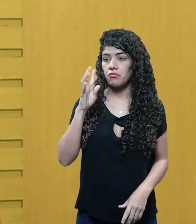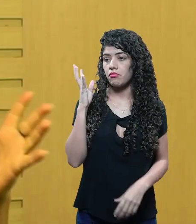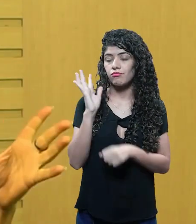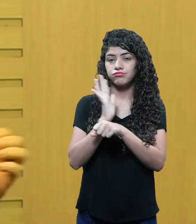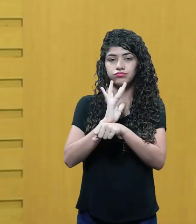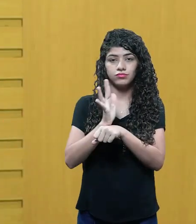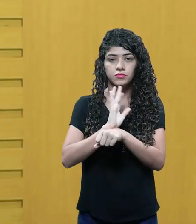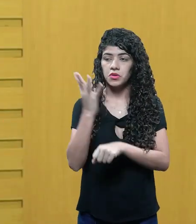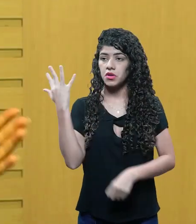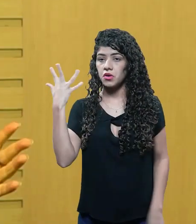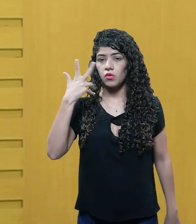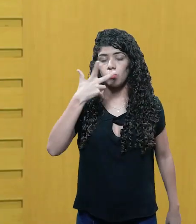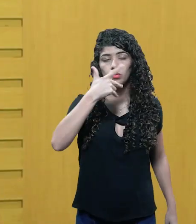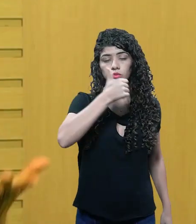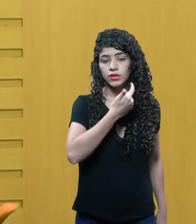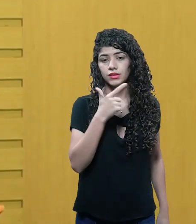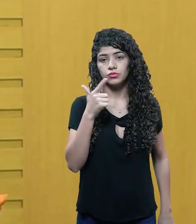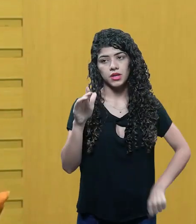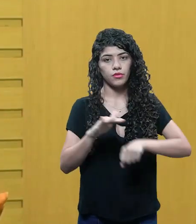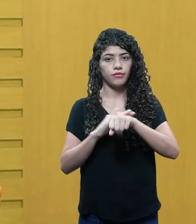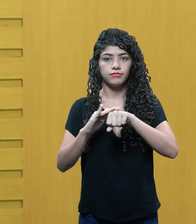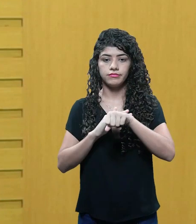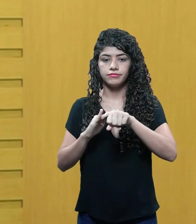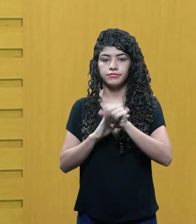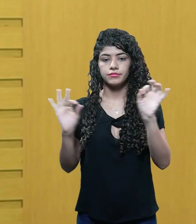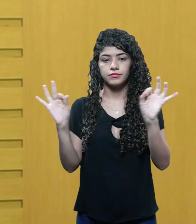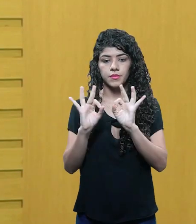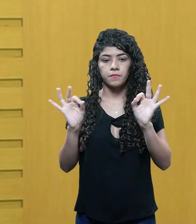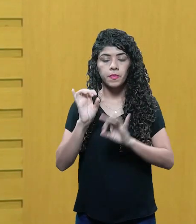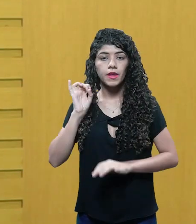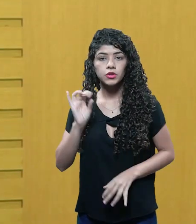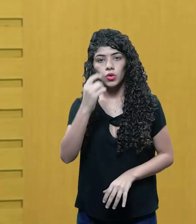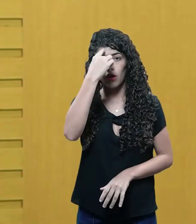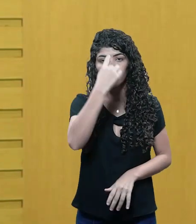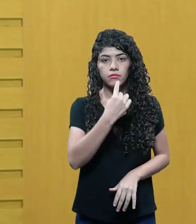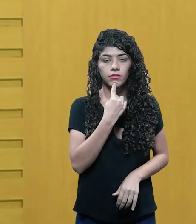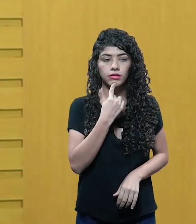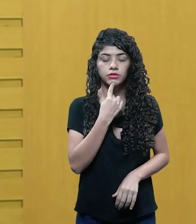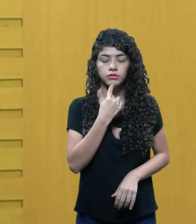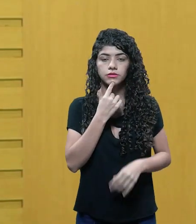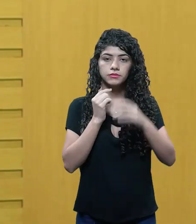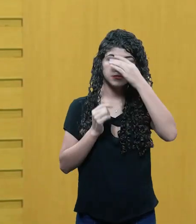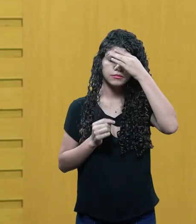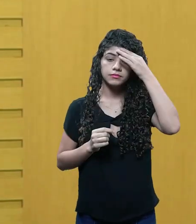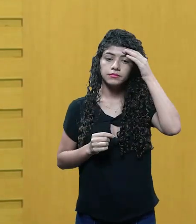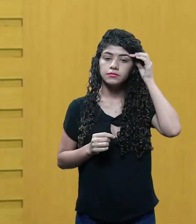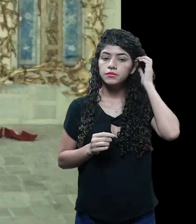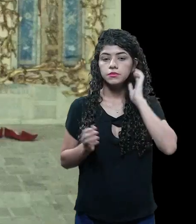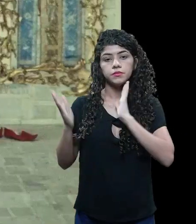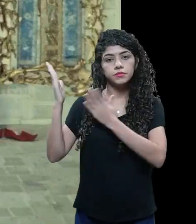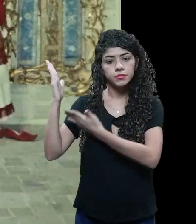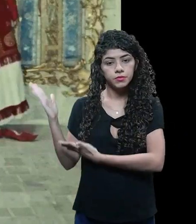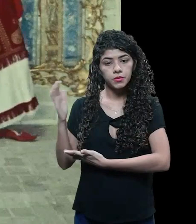belíssimo, inteiramente sem diálogos, certo? Apenas com imagens mais